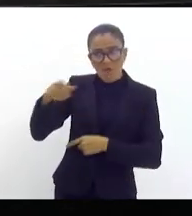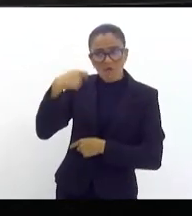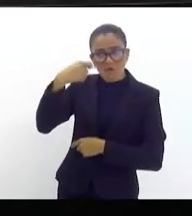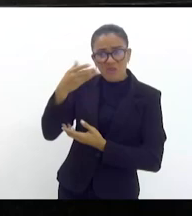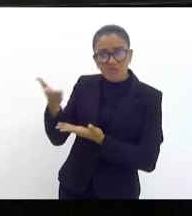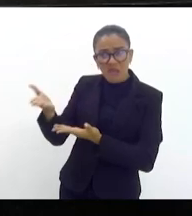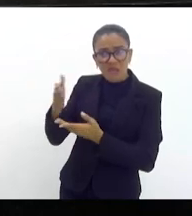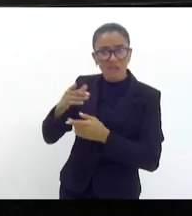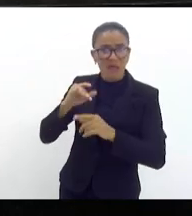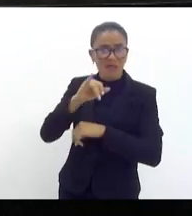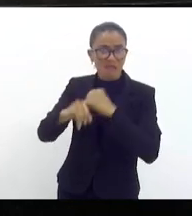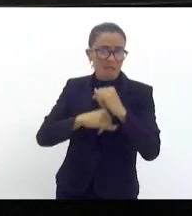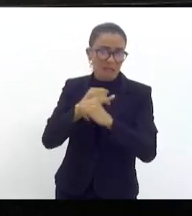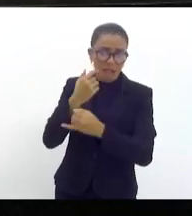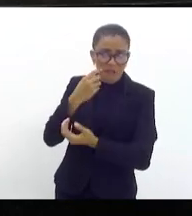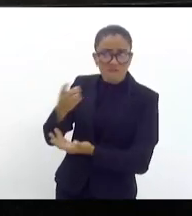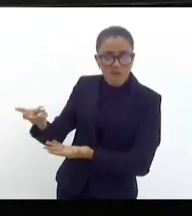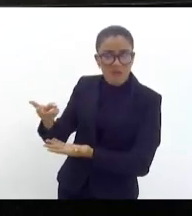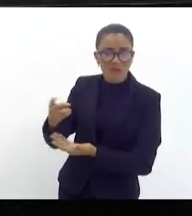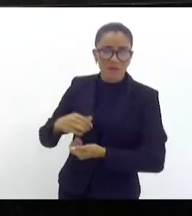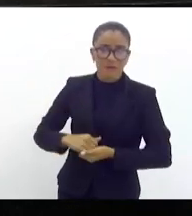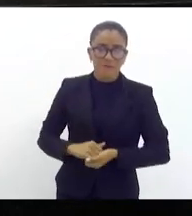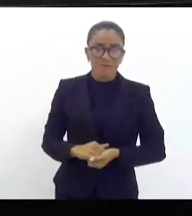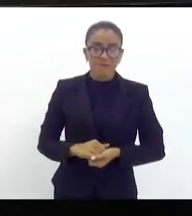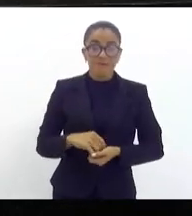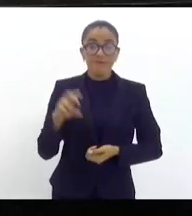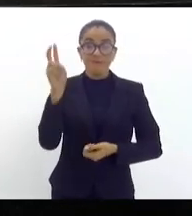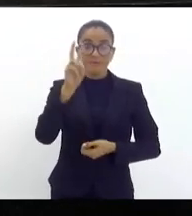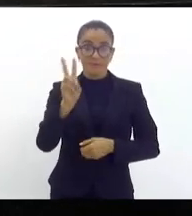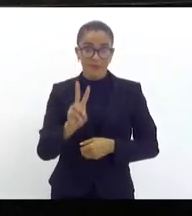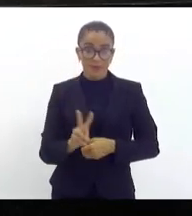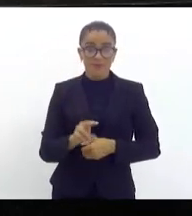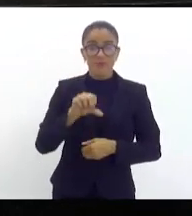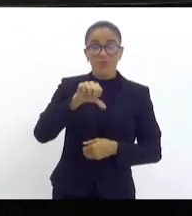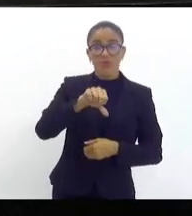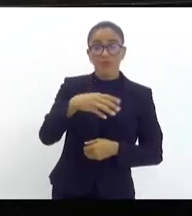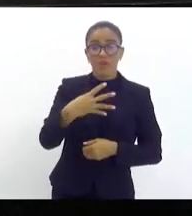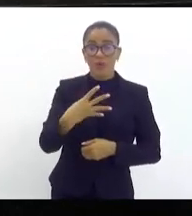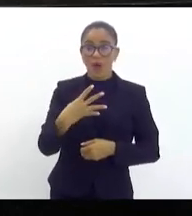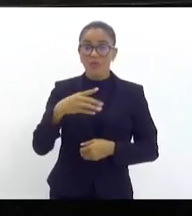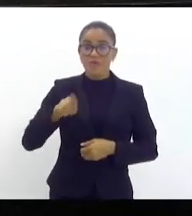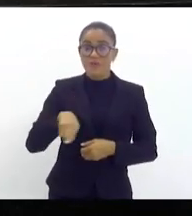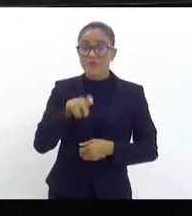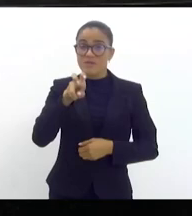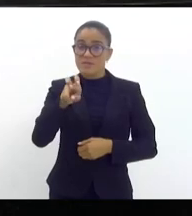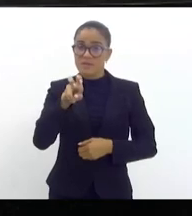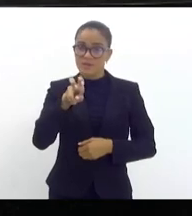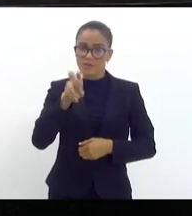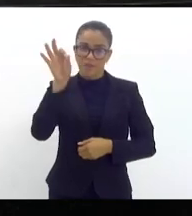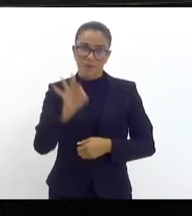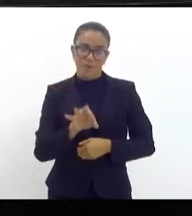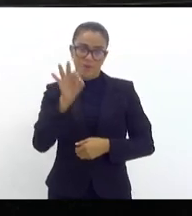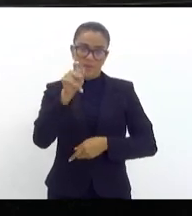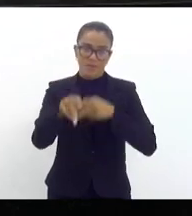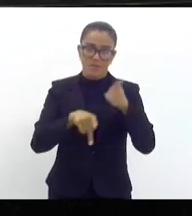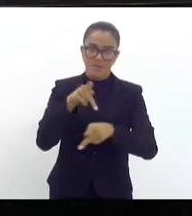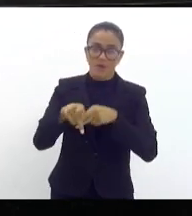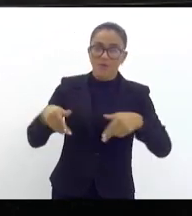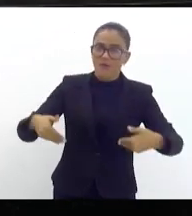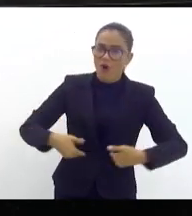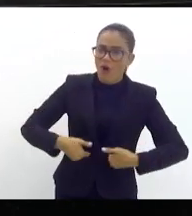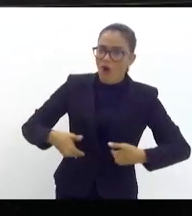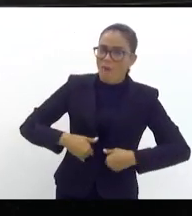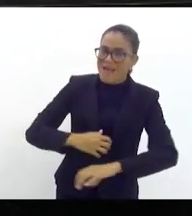Só não procura quem não quer ver. Na Venezuela, 94,5% da população passa fome